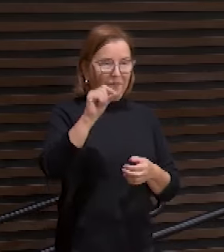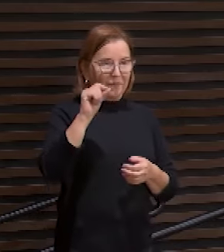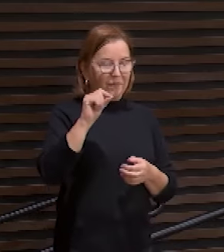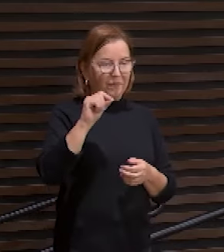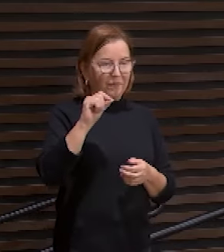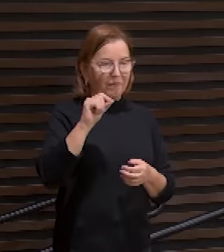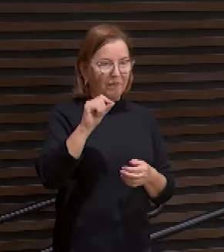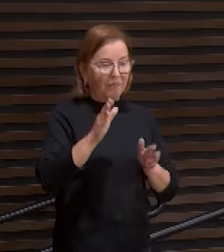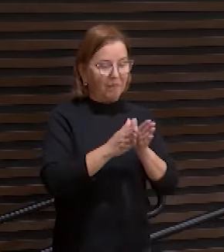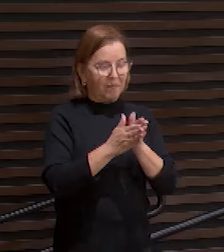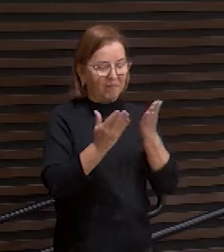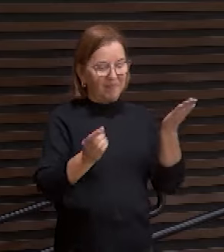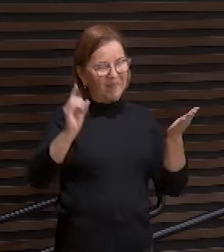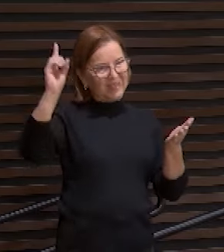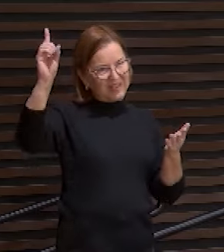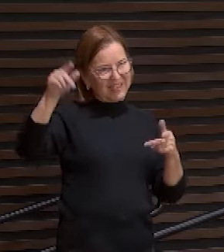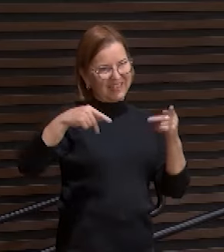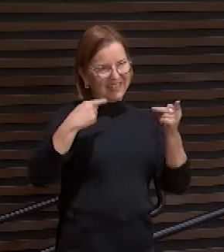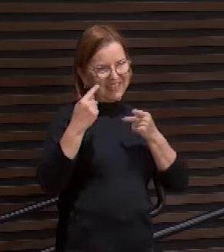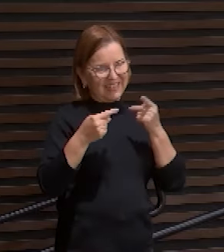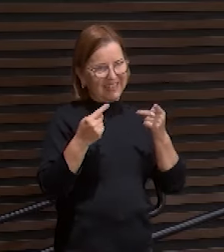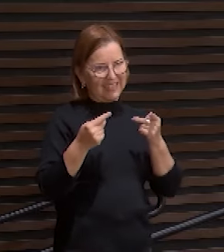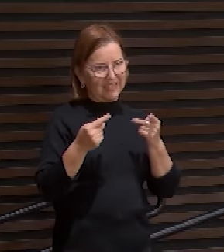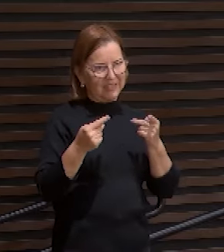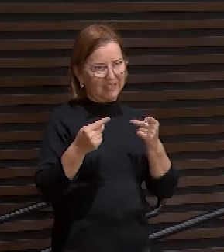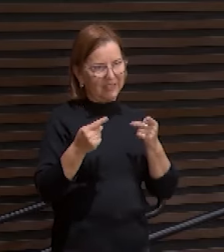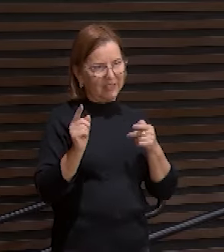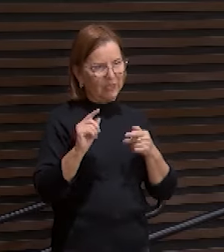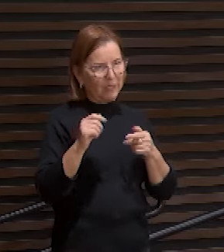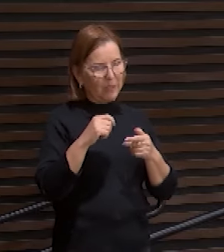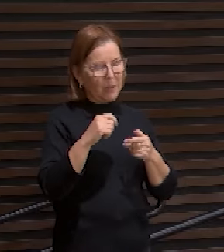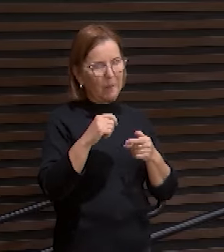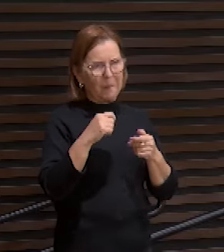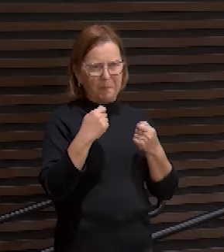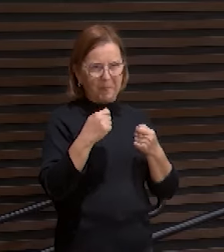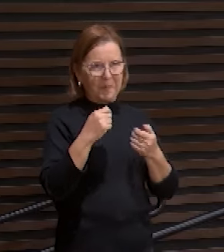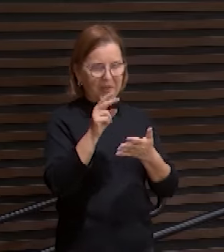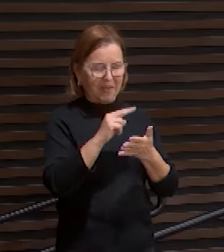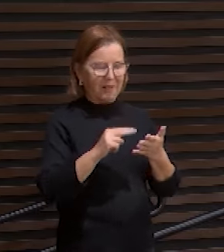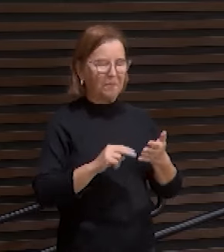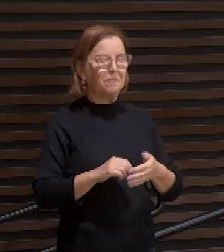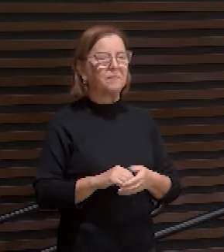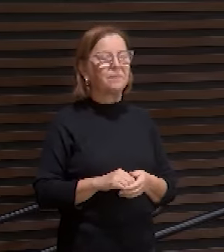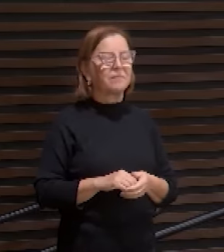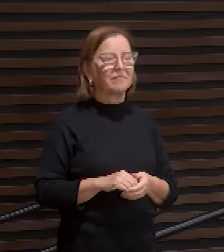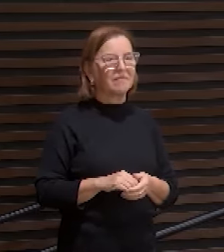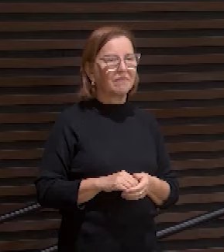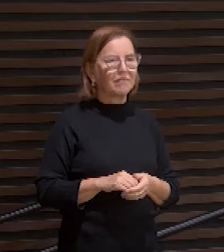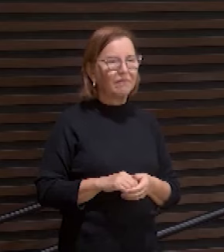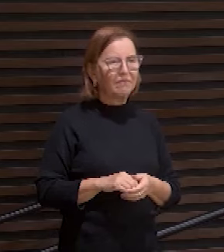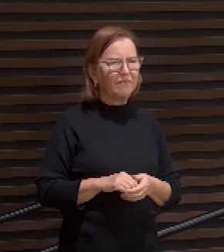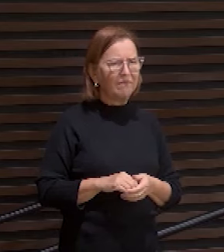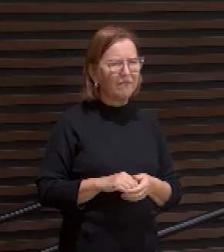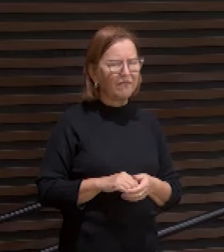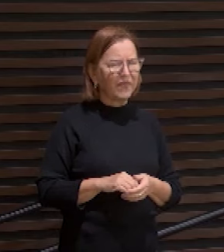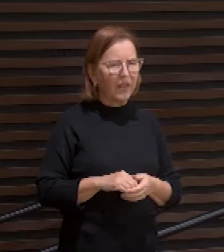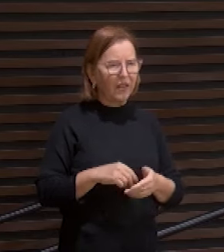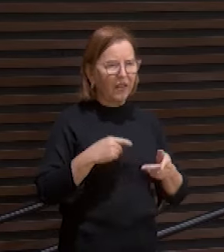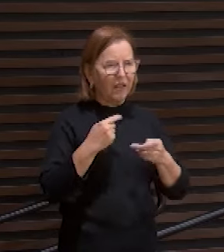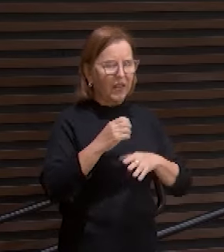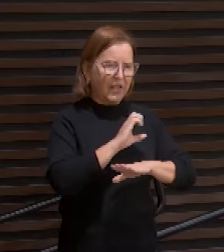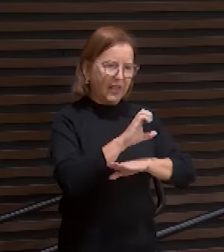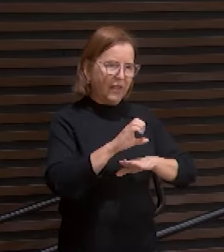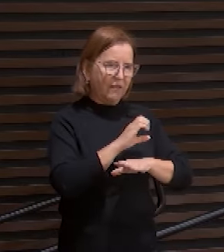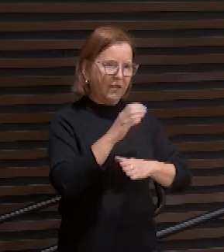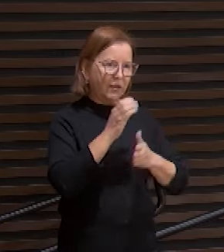a bíblia diz não precisa ir lá mas a bíblia diz não em vários lugares mas talvez o lugar mais claro Efésios 1 4